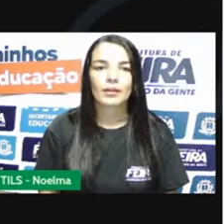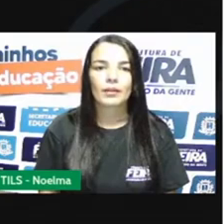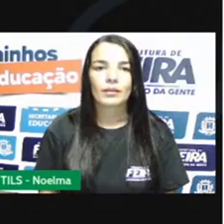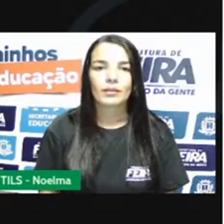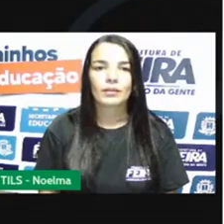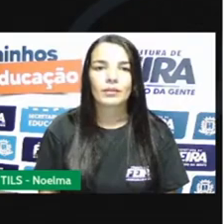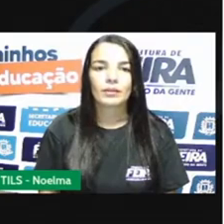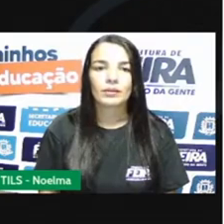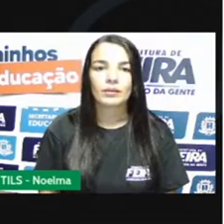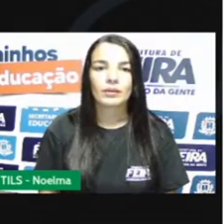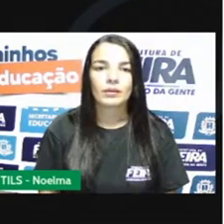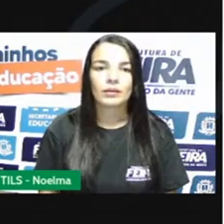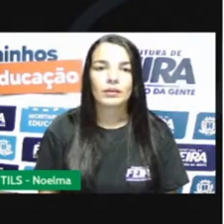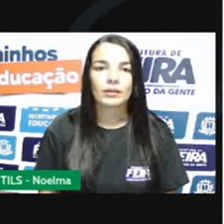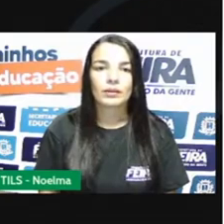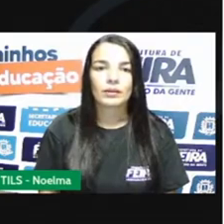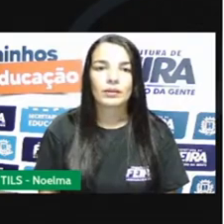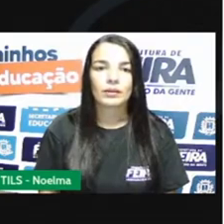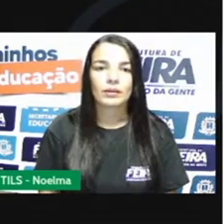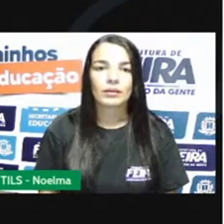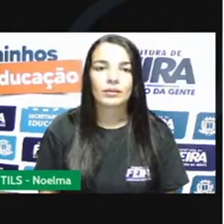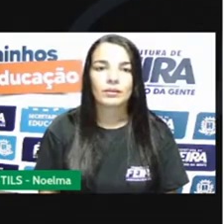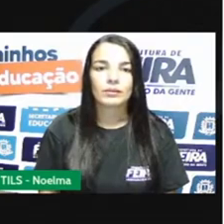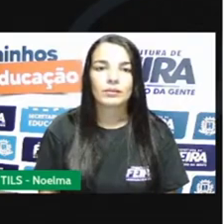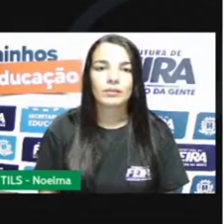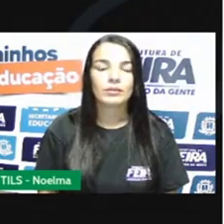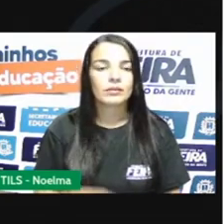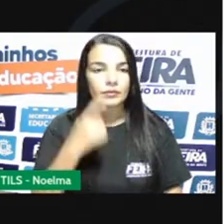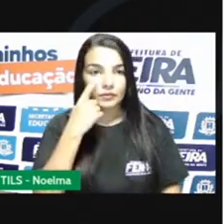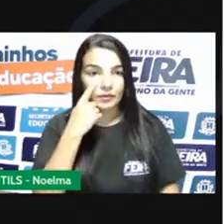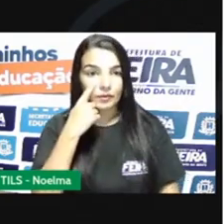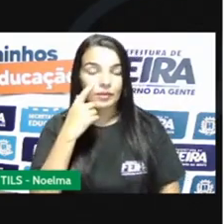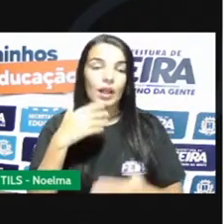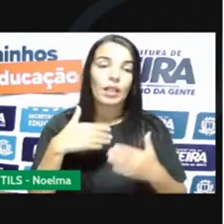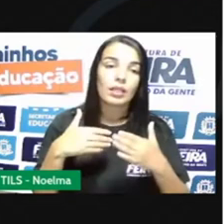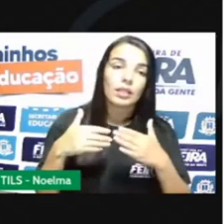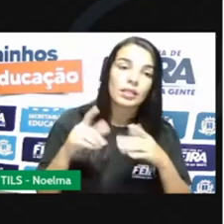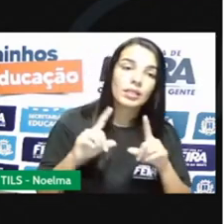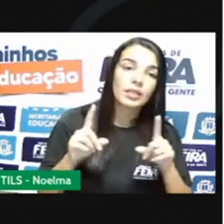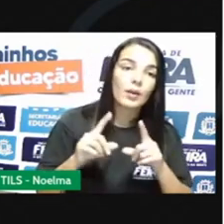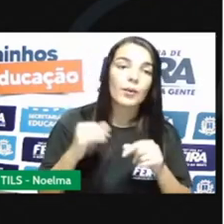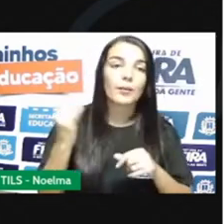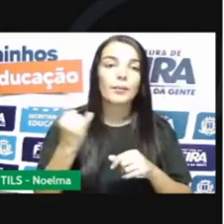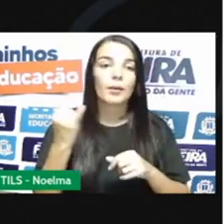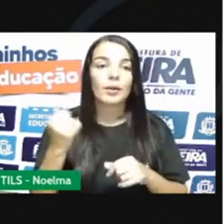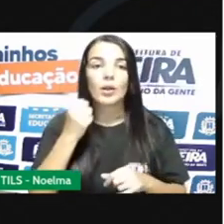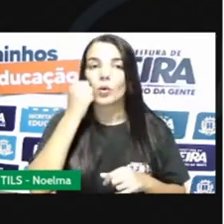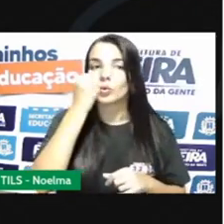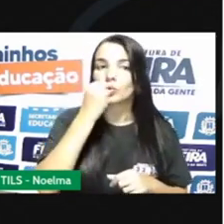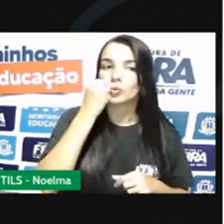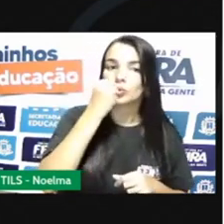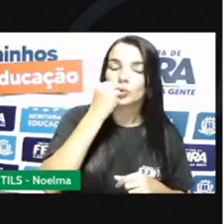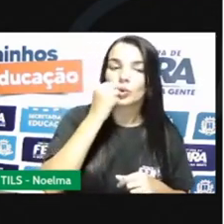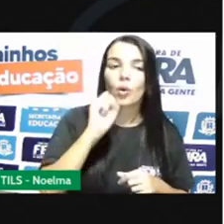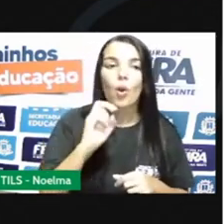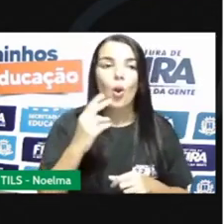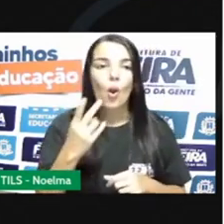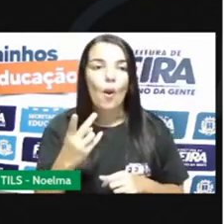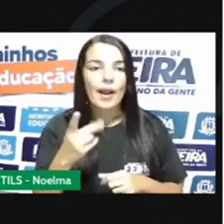o suco com a gelatina que a gente fez é uma mistura